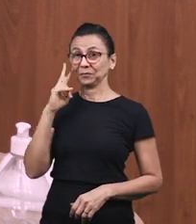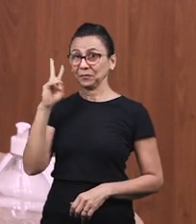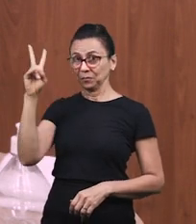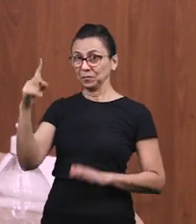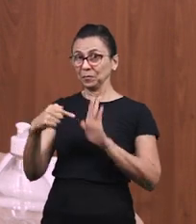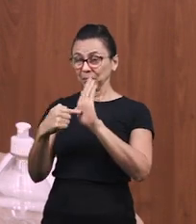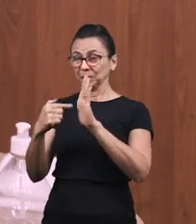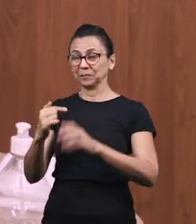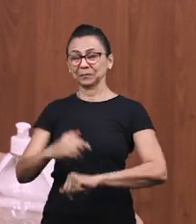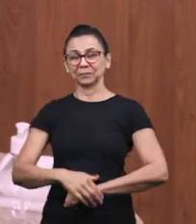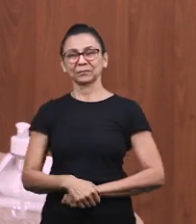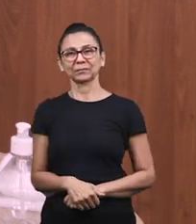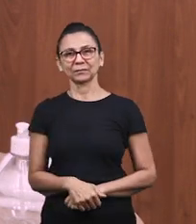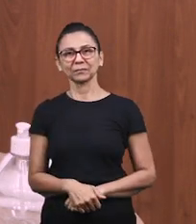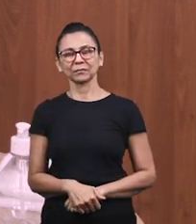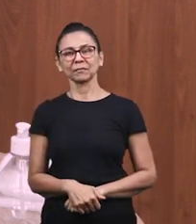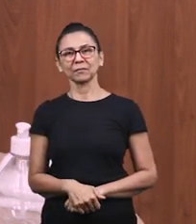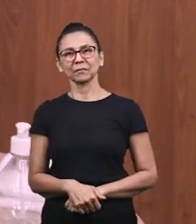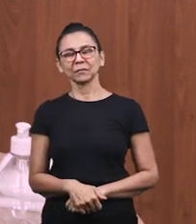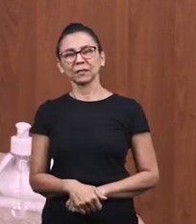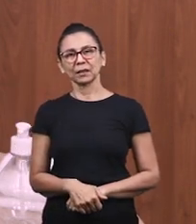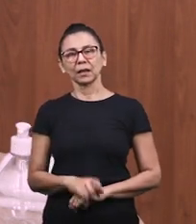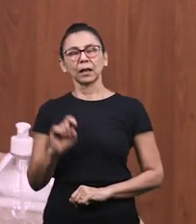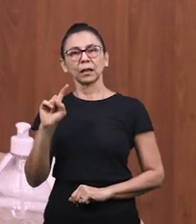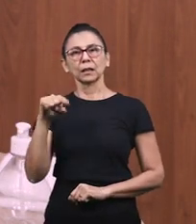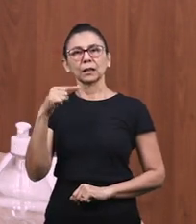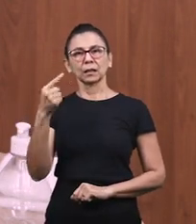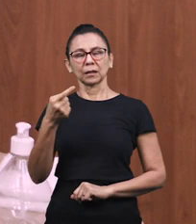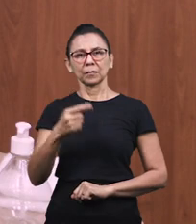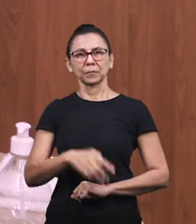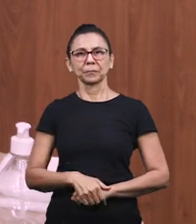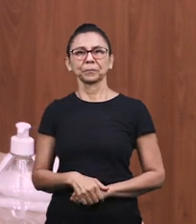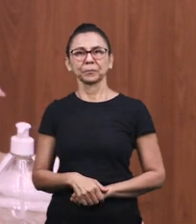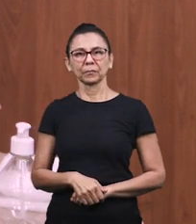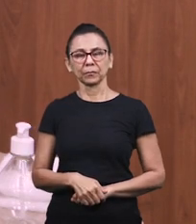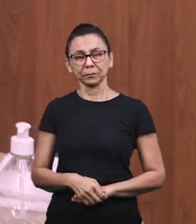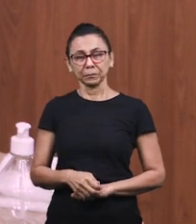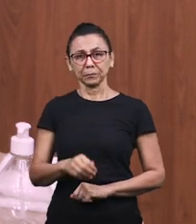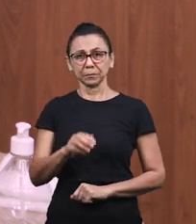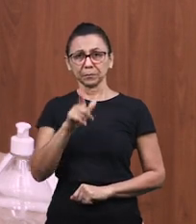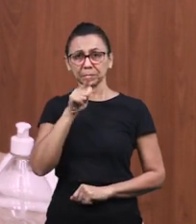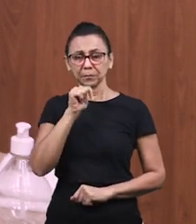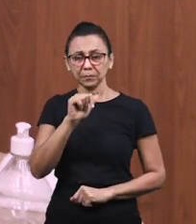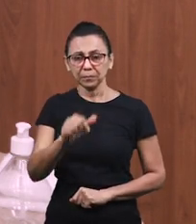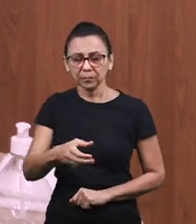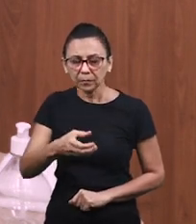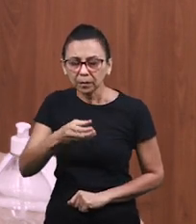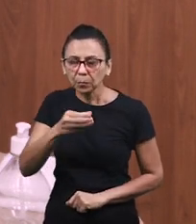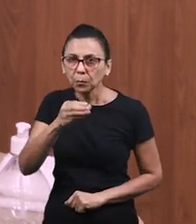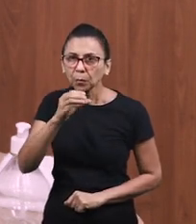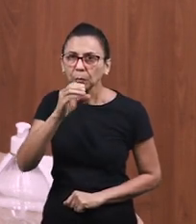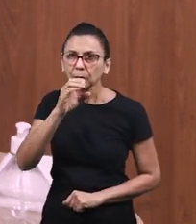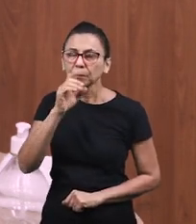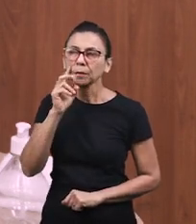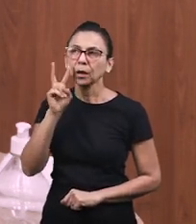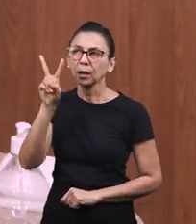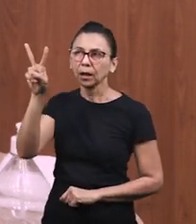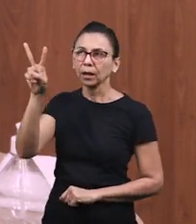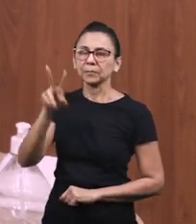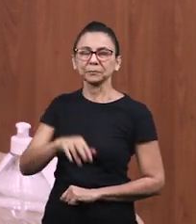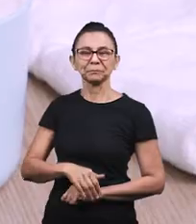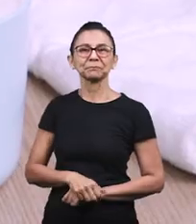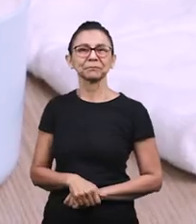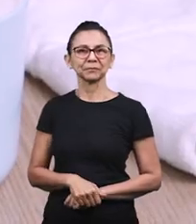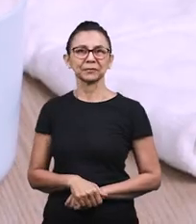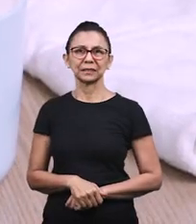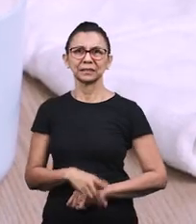Igual está ali no slide mostrando. Depois, a criança, então, vai bocejar. É importante usarmos o copo, igual está ali no slide, como